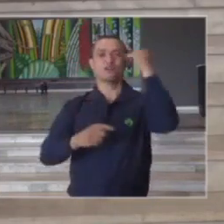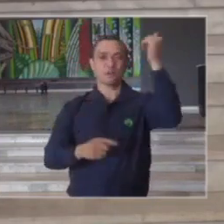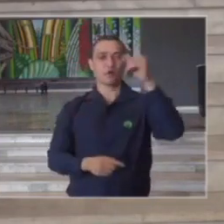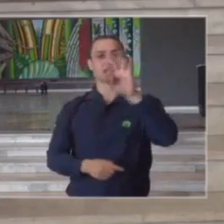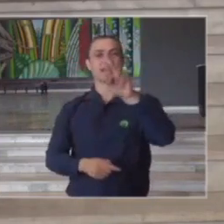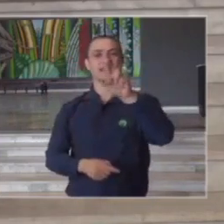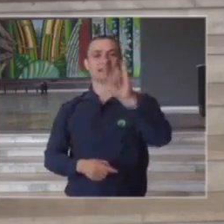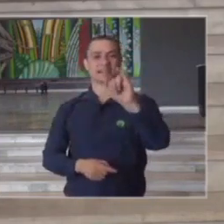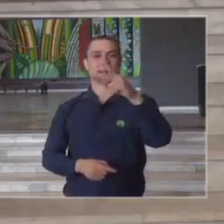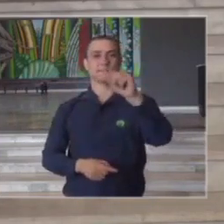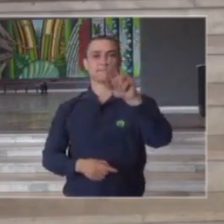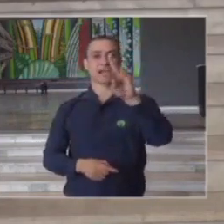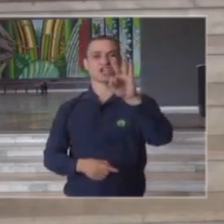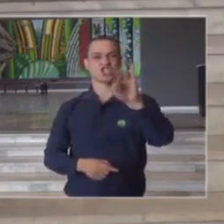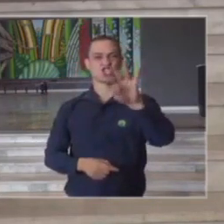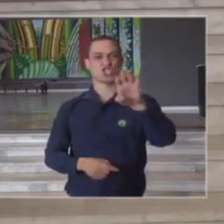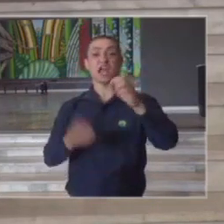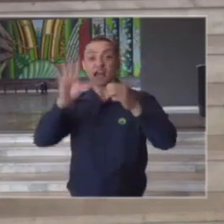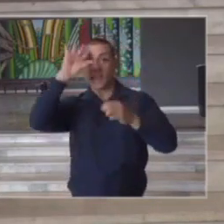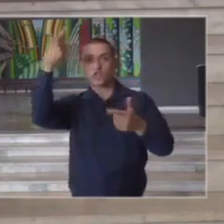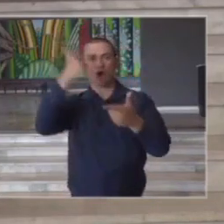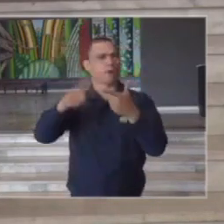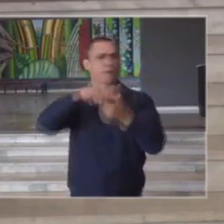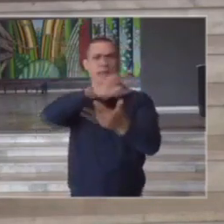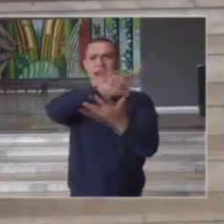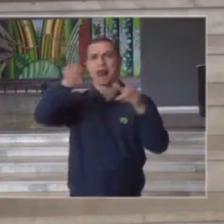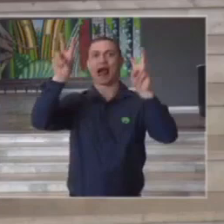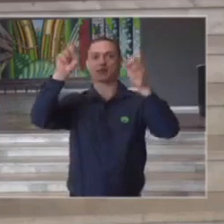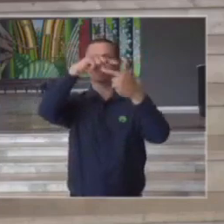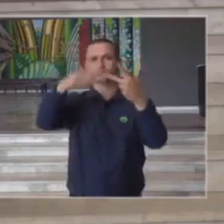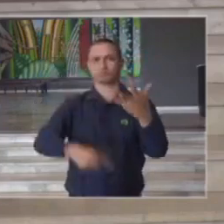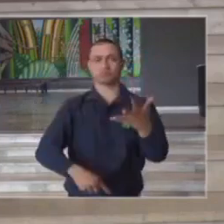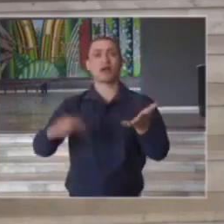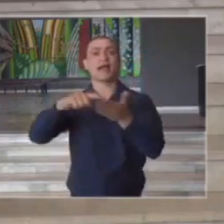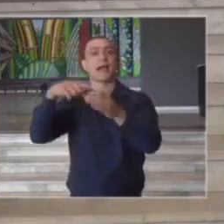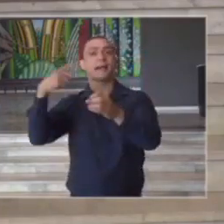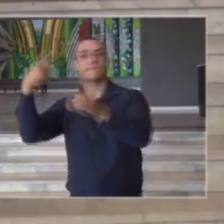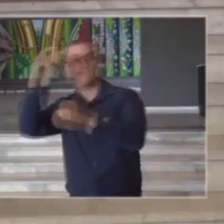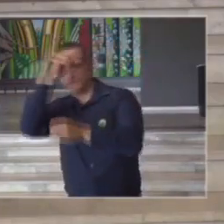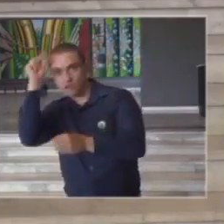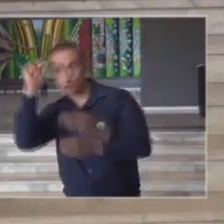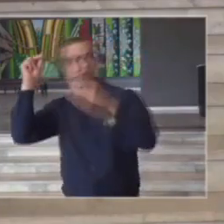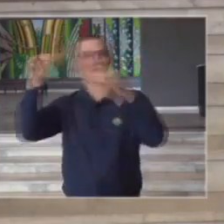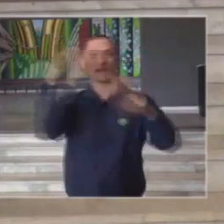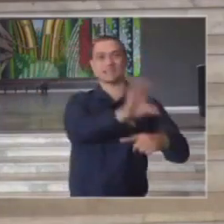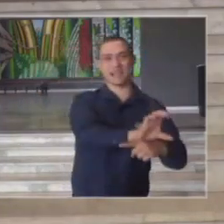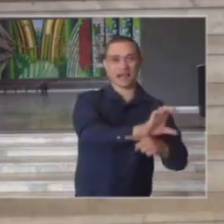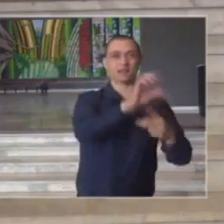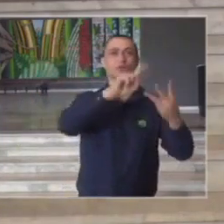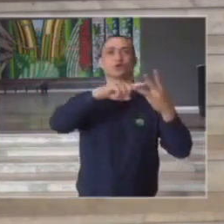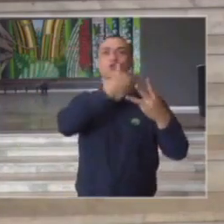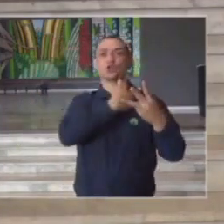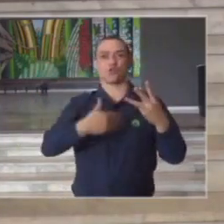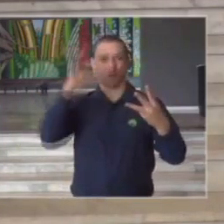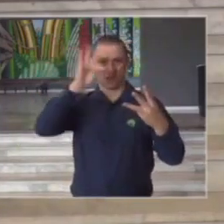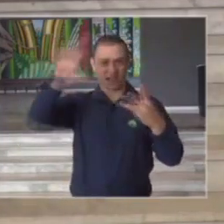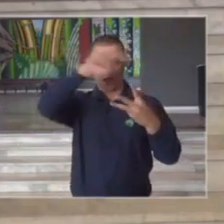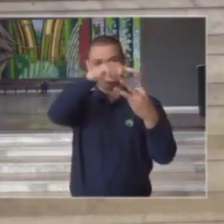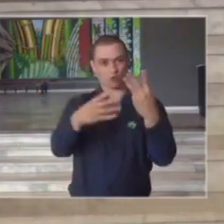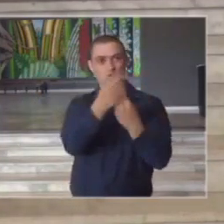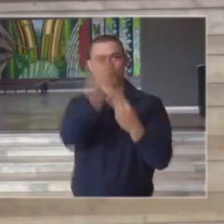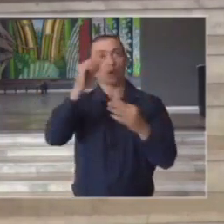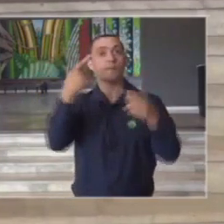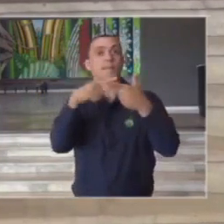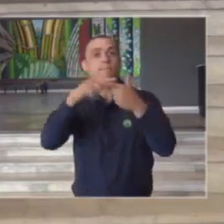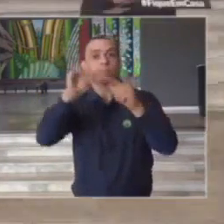tripartite onde ali são resolvidos vários assuntos relacionados à própria execução do Sistema Único de